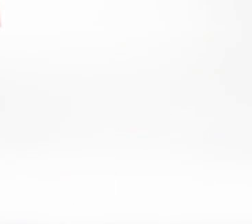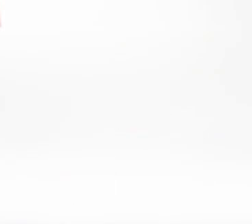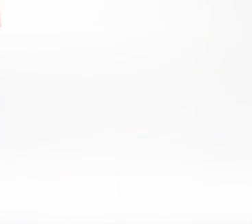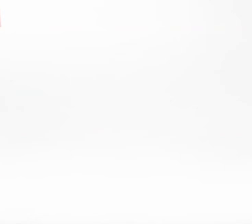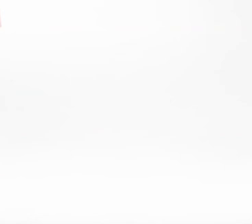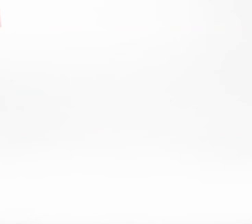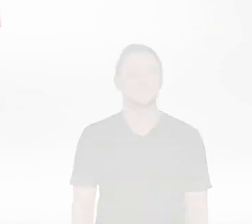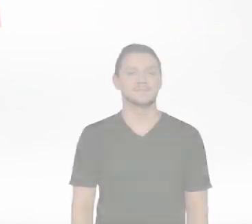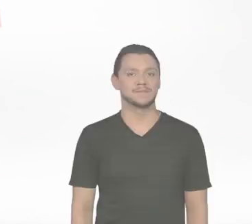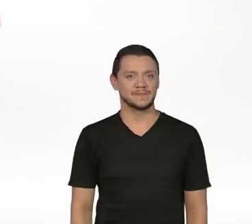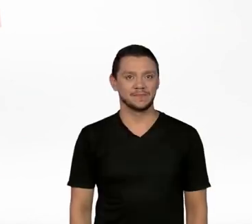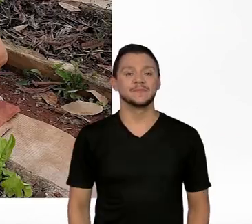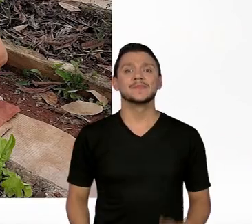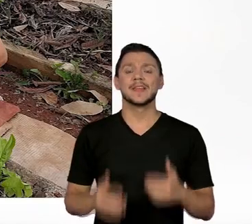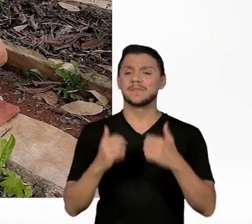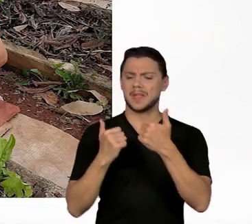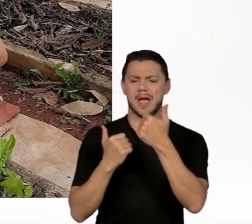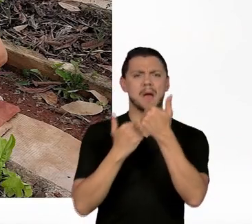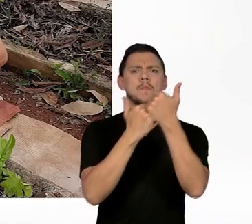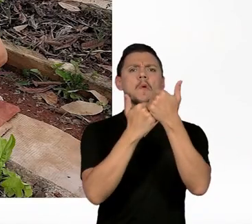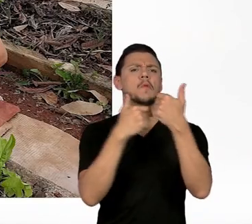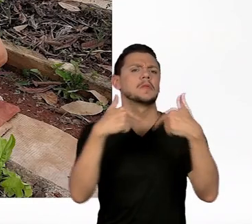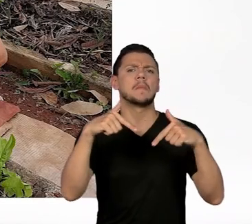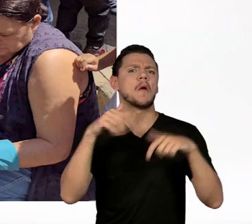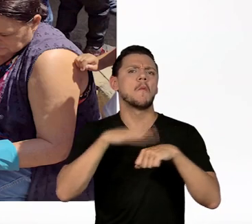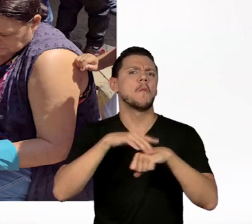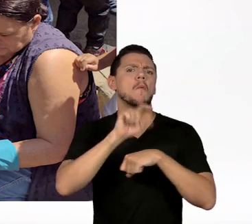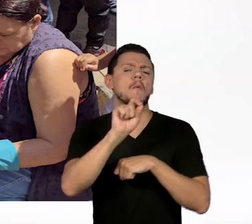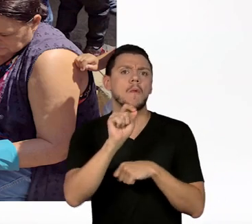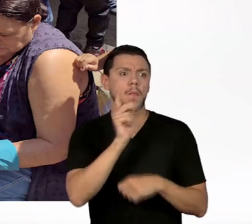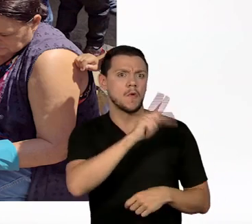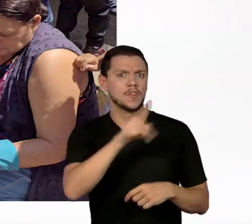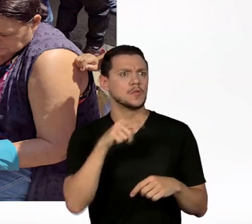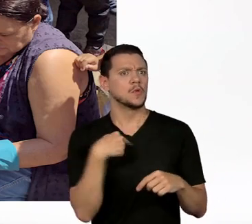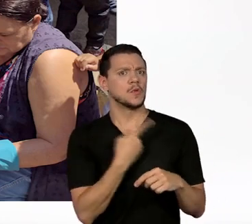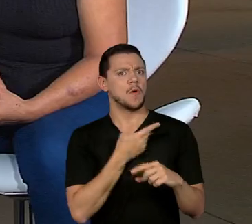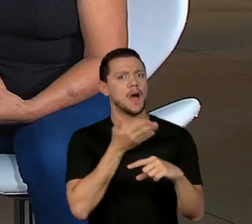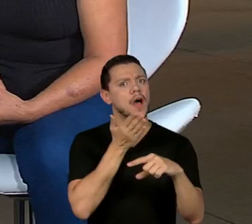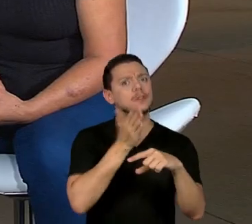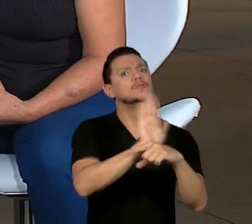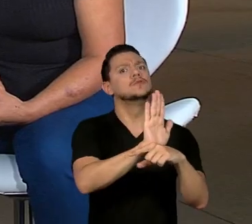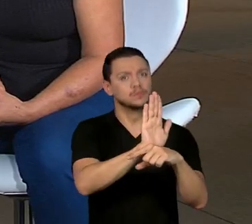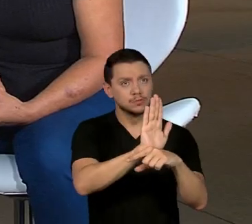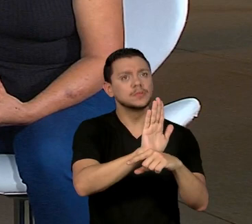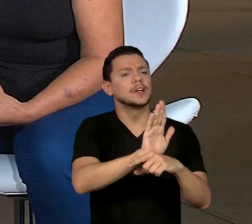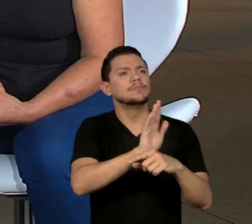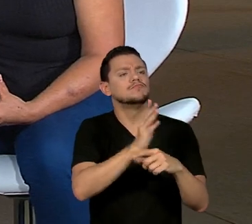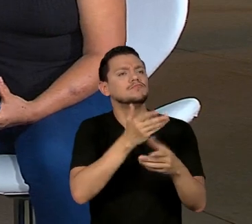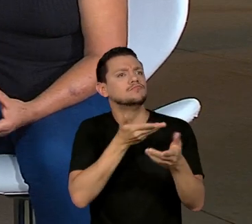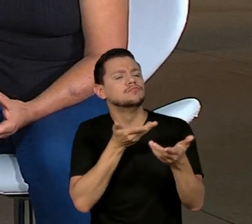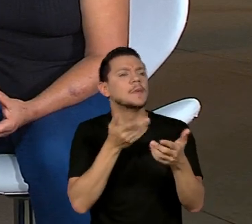A atividade de apoio é que a gente apoia os professores, né? Ajudando, colaborando. Nós somos